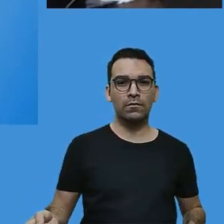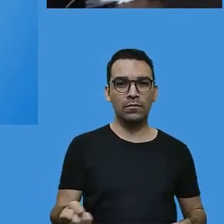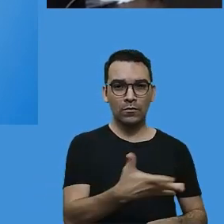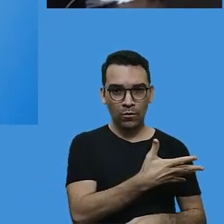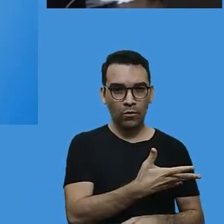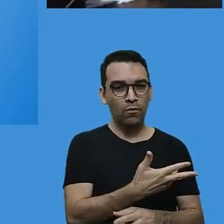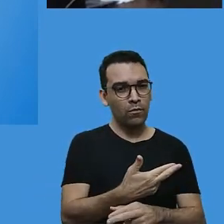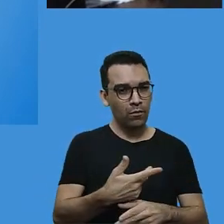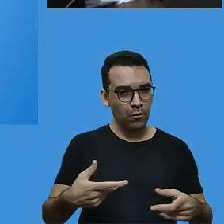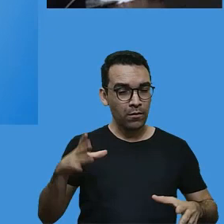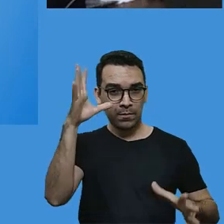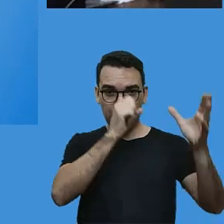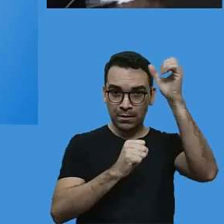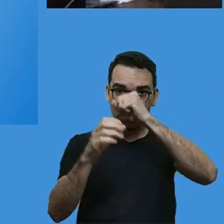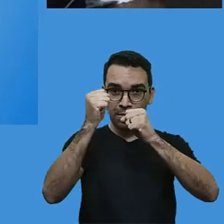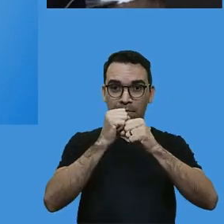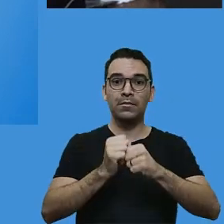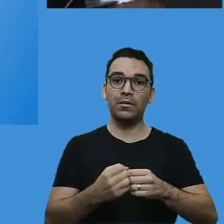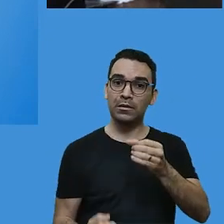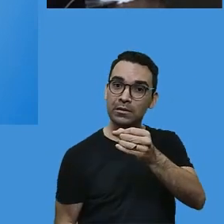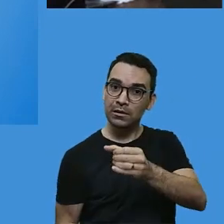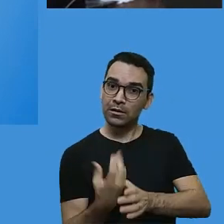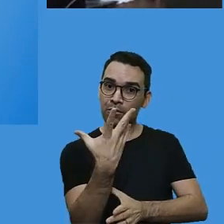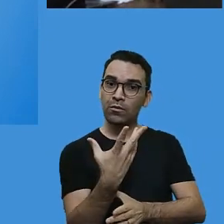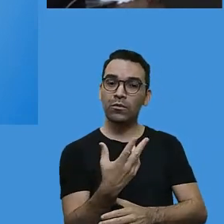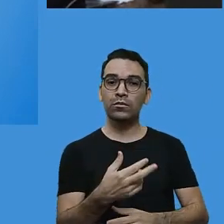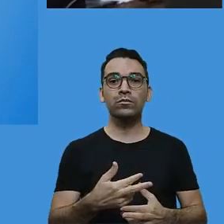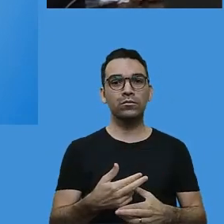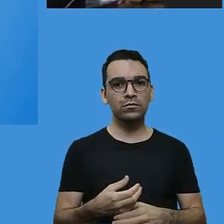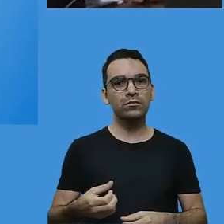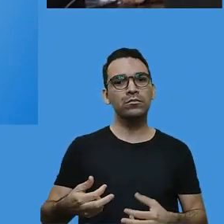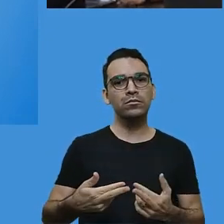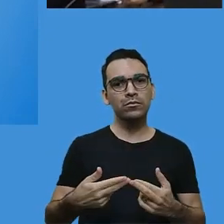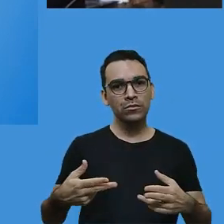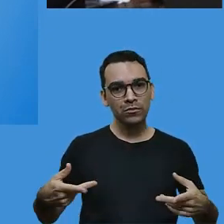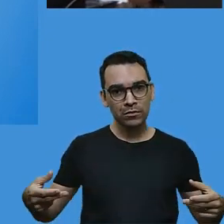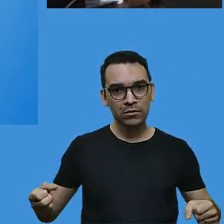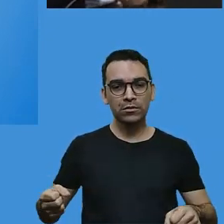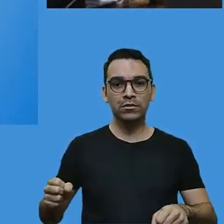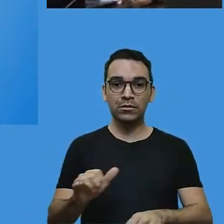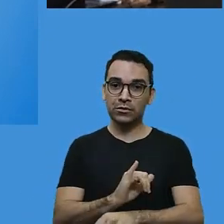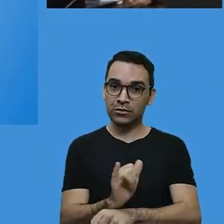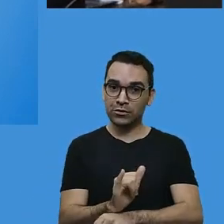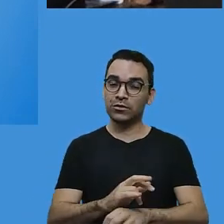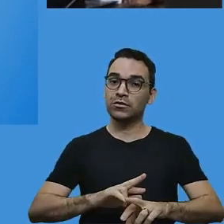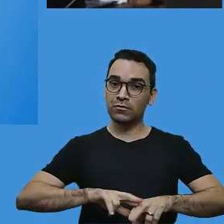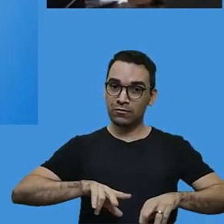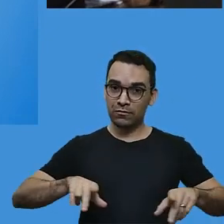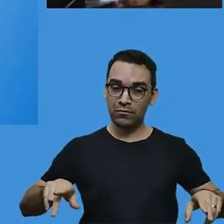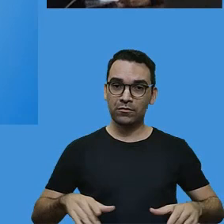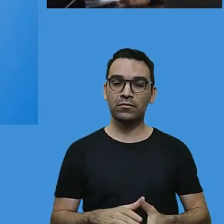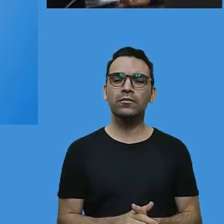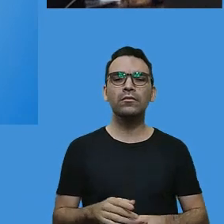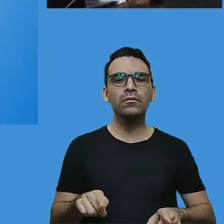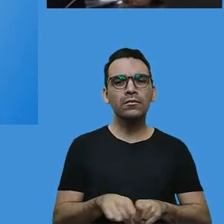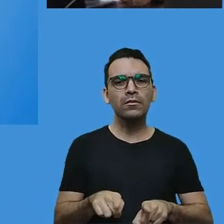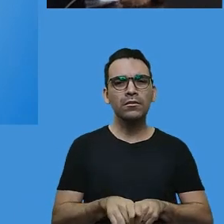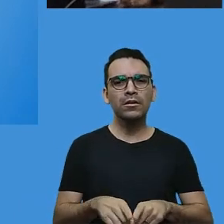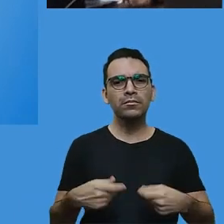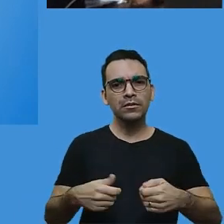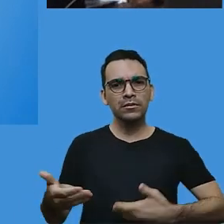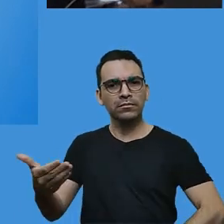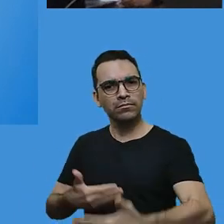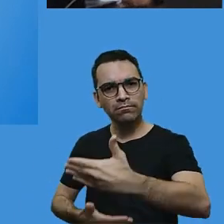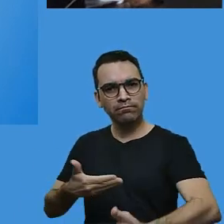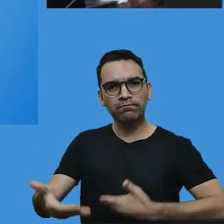quando se iniciou todo o problema do ensino remoto. E precisamos interagir